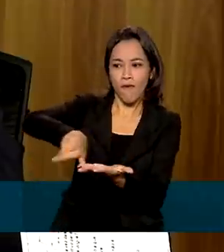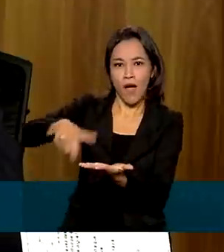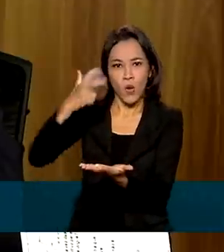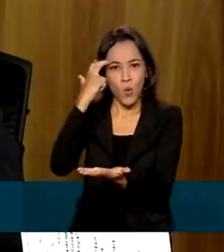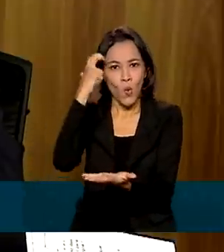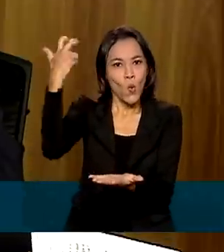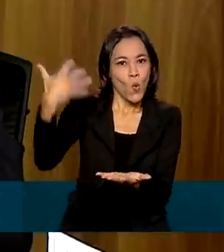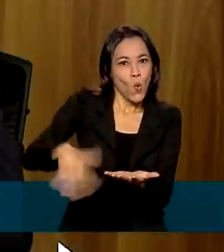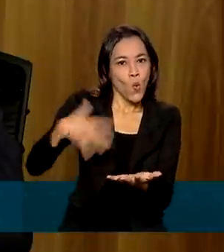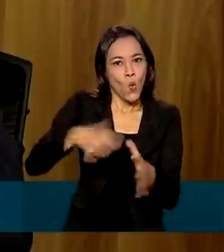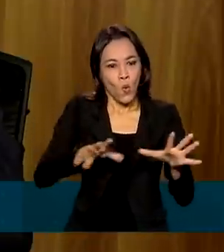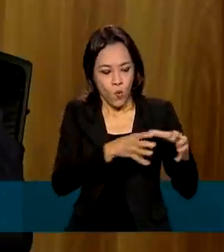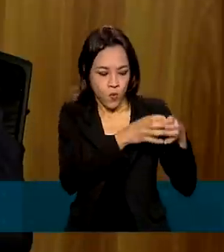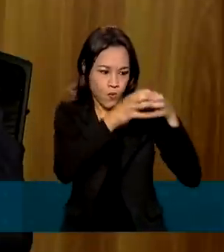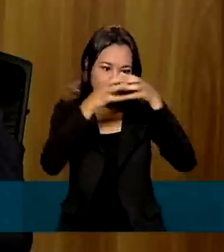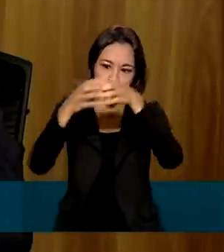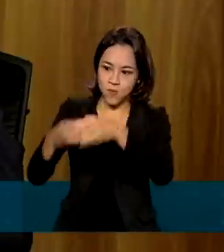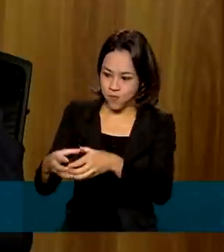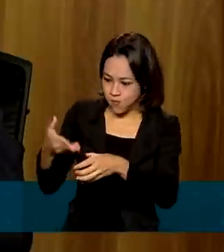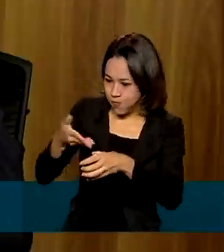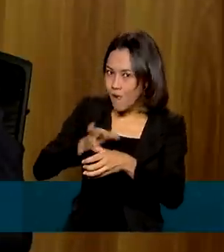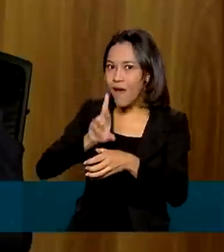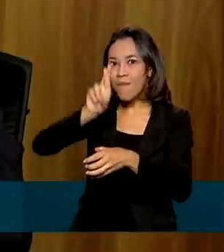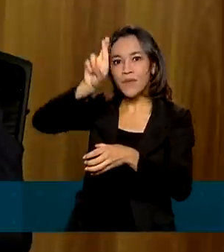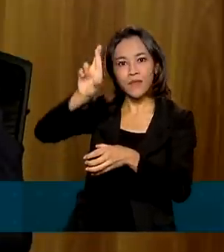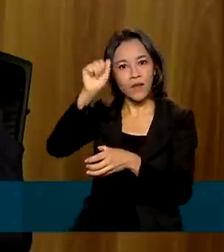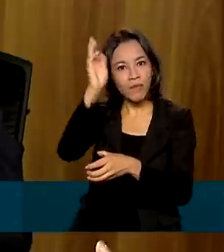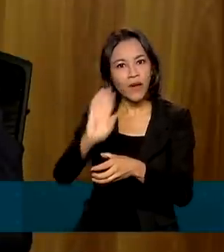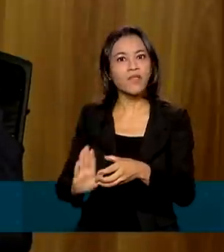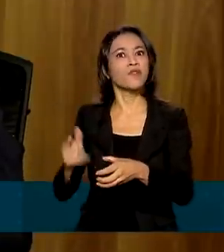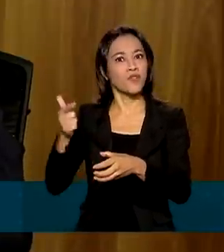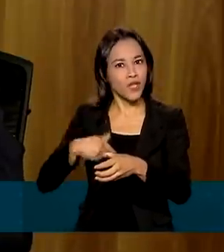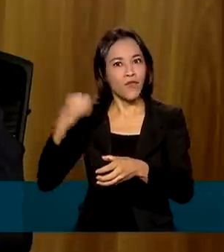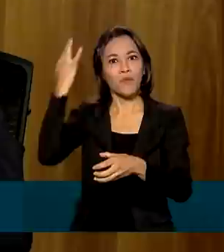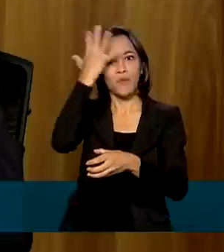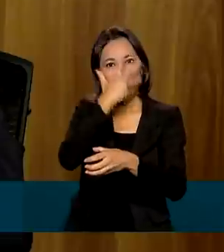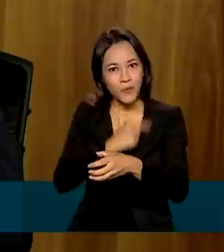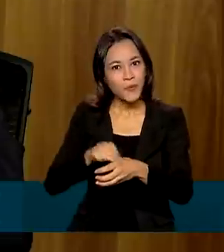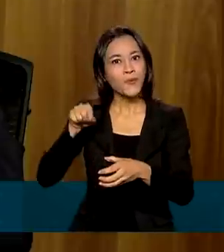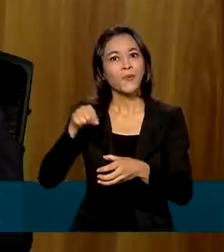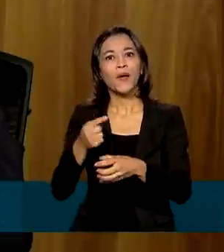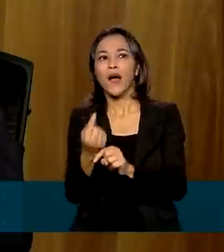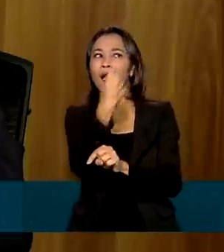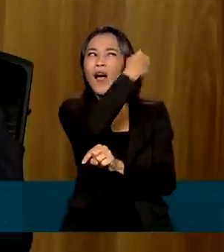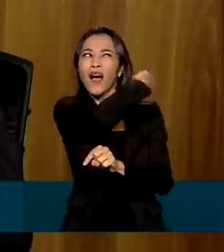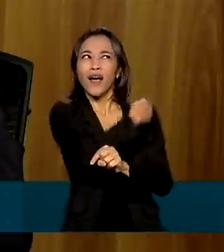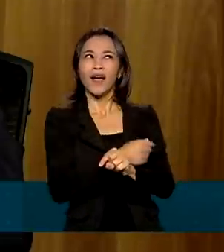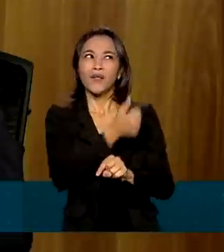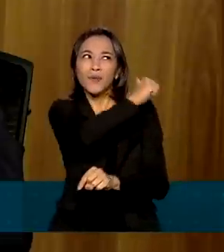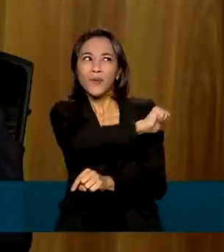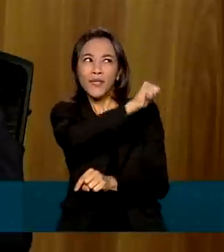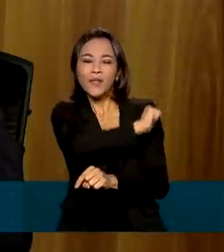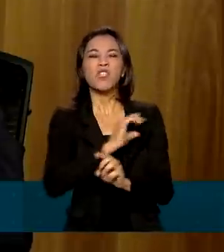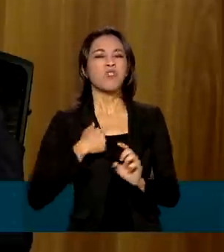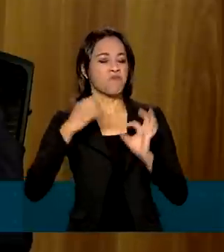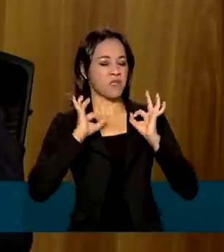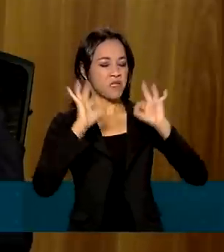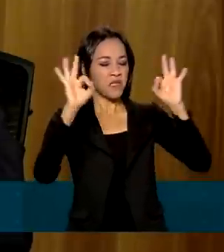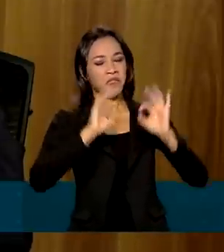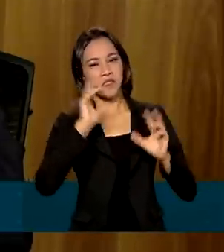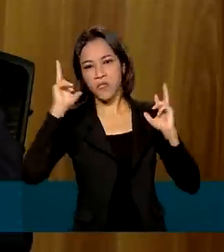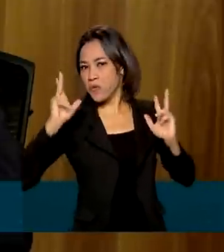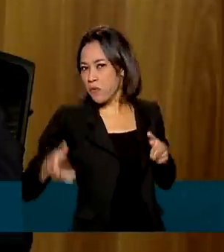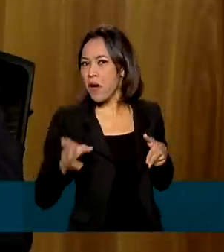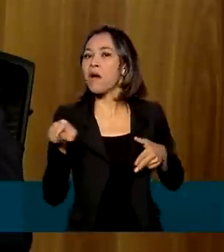paralímpicos, que têm representado o nosso Brasil. Já fizeram muito bonito no Rio de Janeiro e tenho certeza que em Tóquio vai também